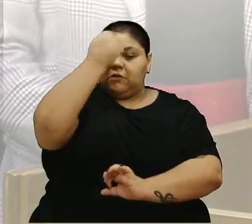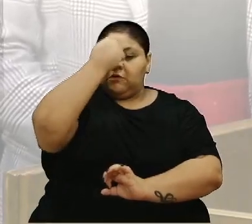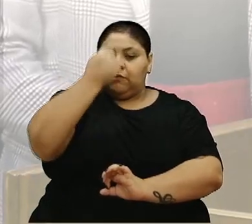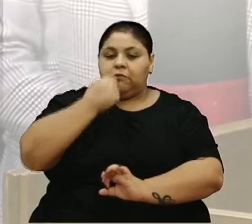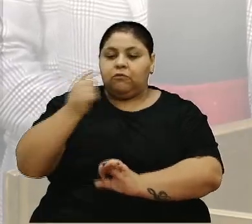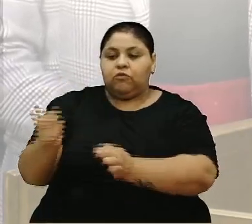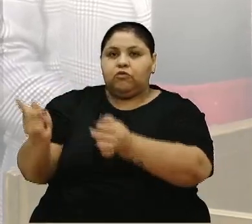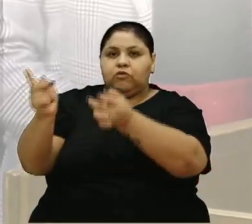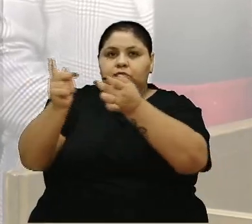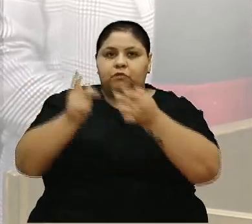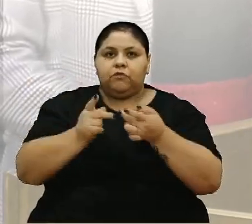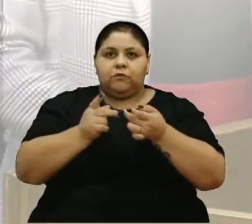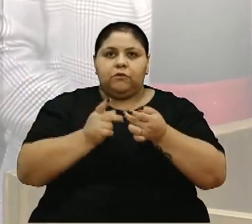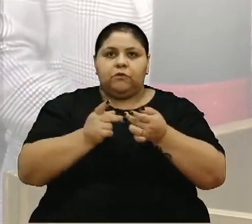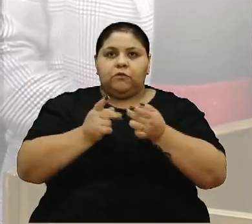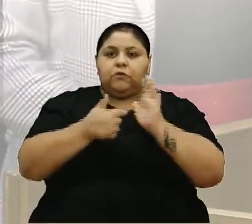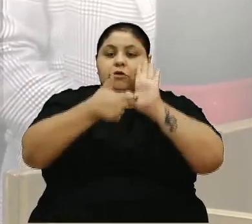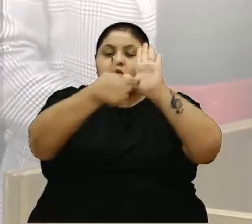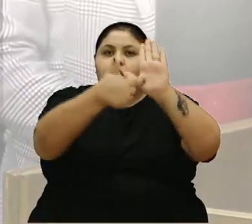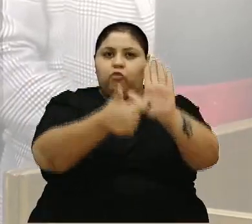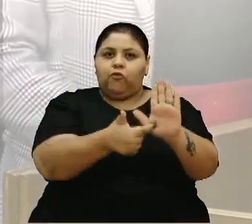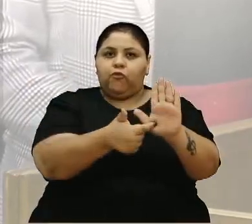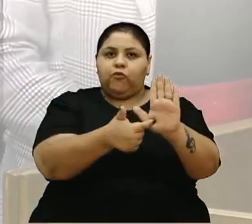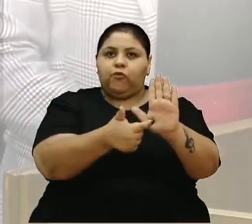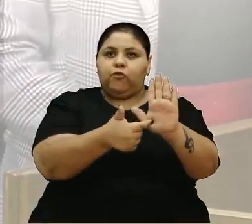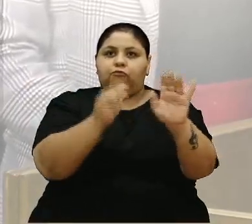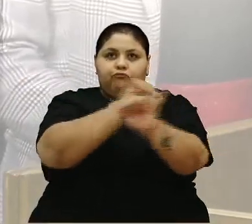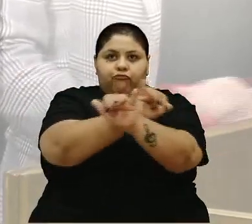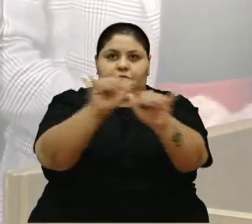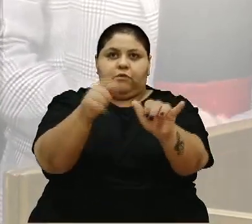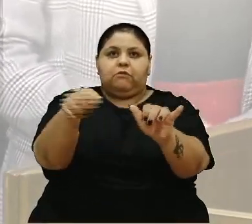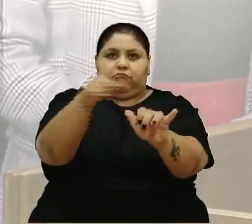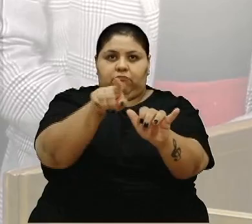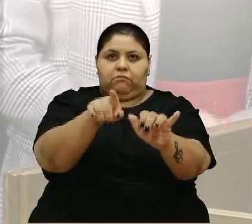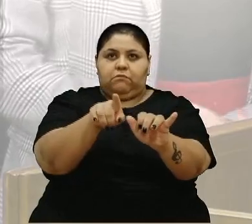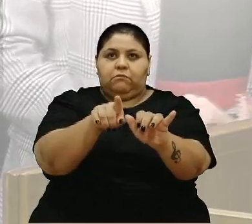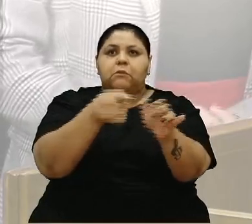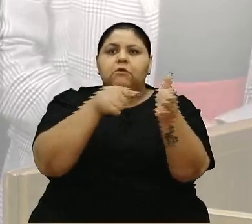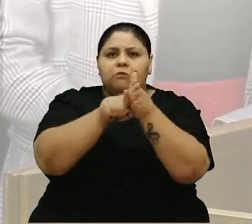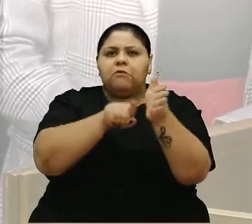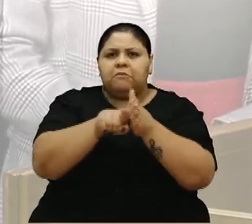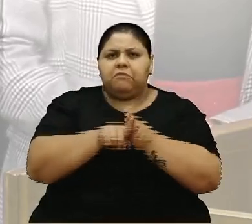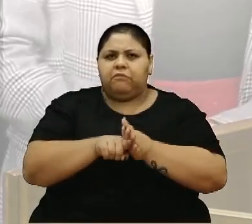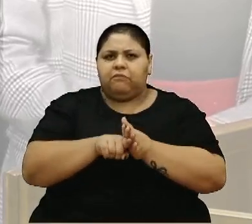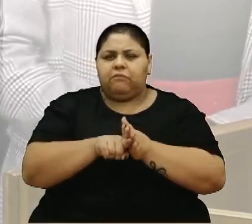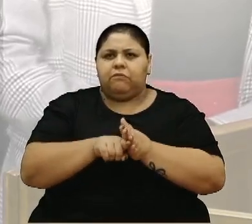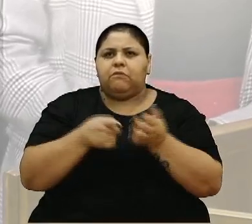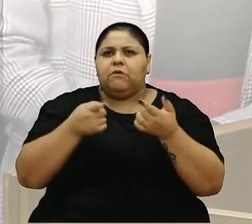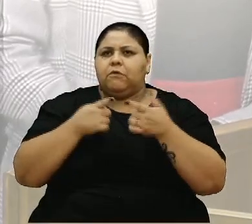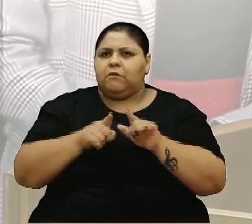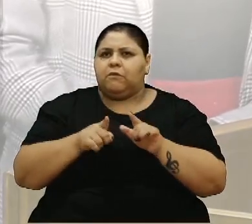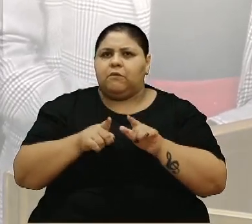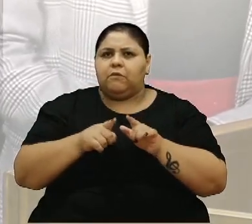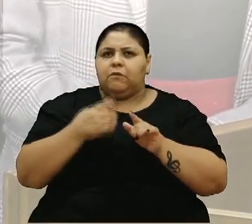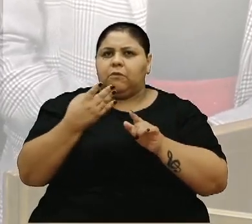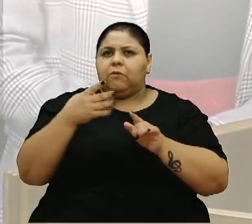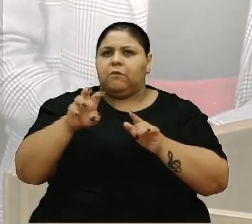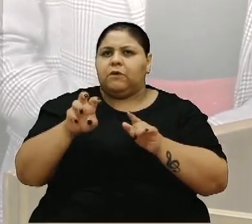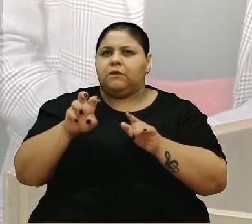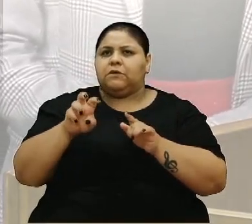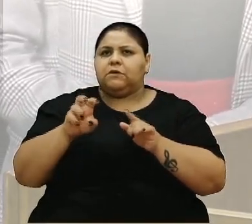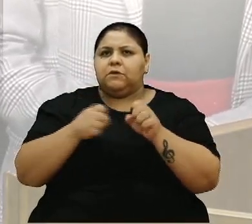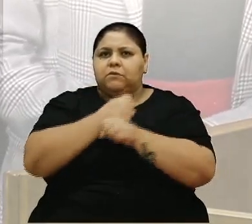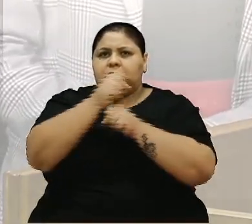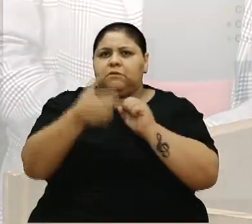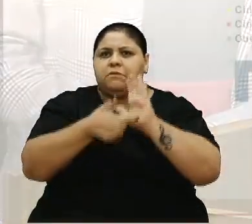visitante e do expositor, então é o dados aí que a gente atrasa. É uma pesquisa bem robusta, mas a gente botou 4, 5 lâmina aqui para ilustrar. Pode